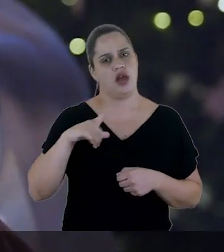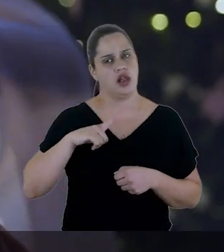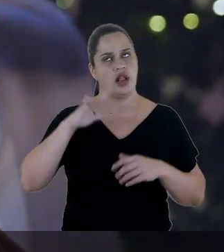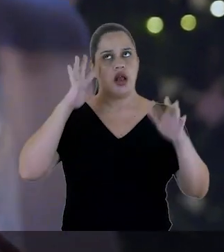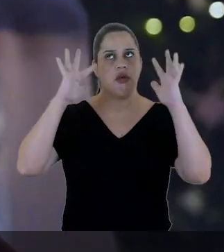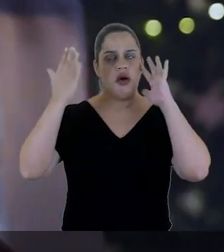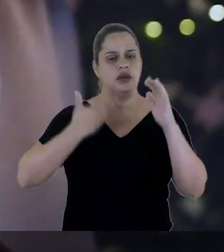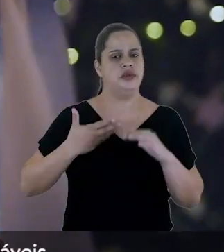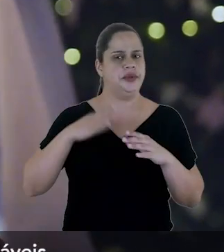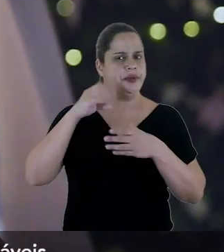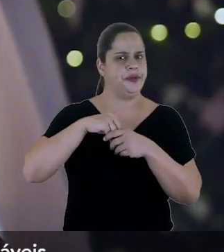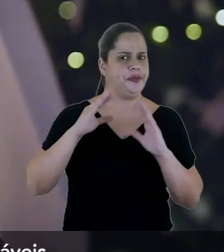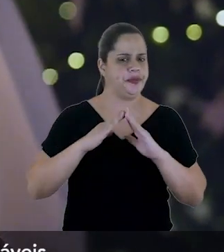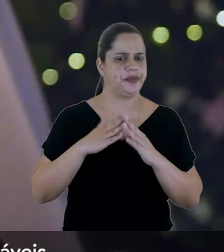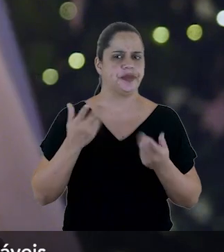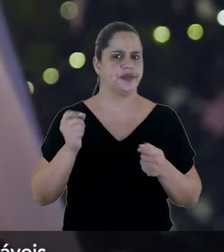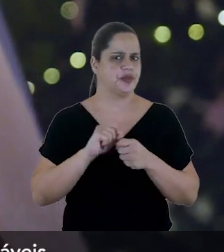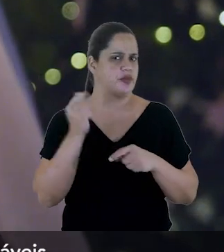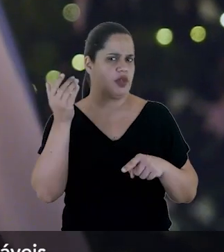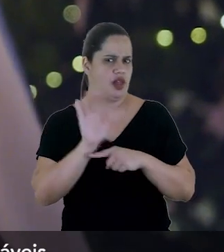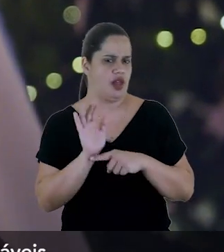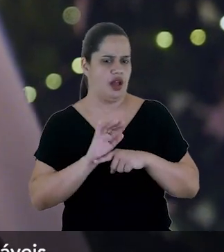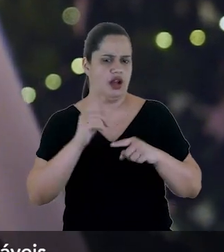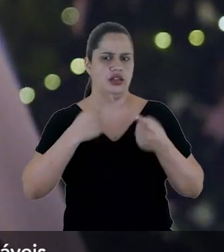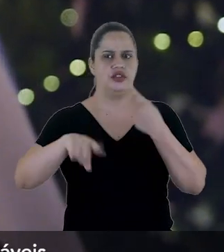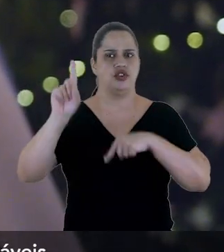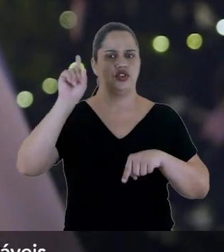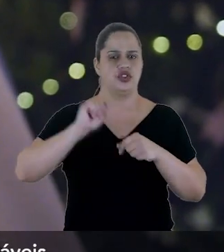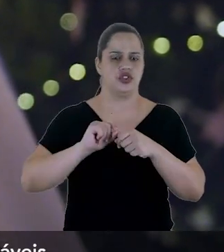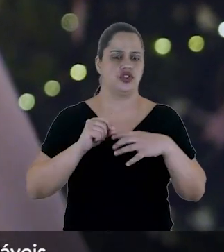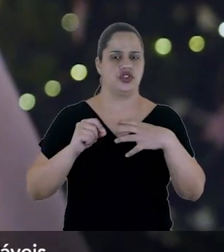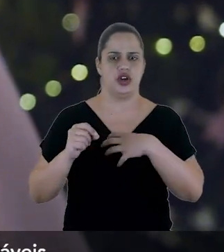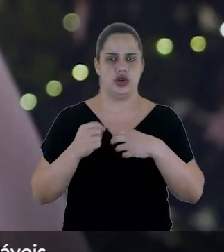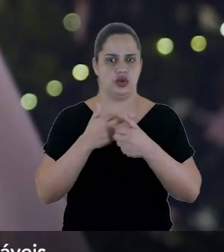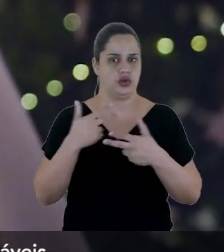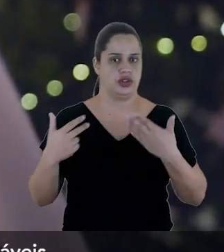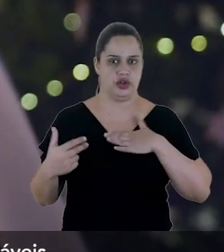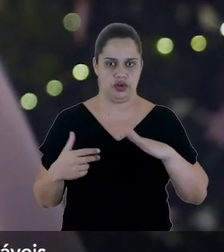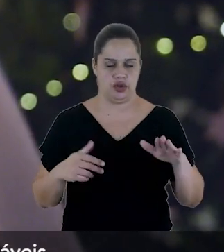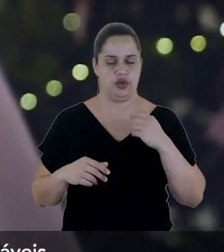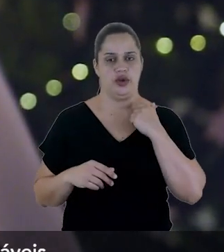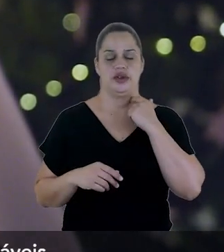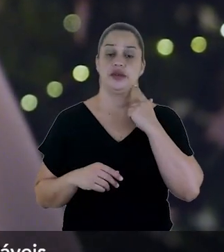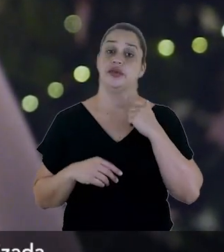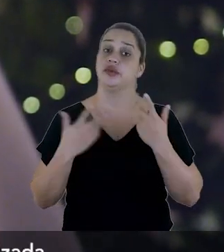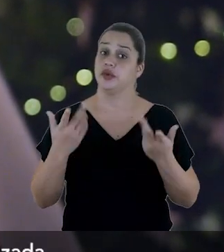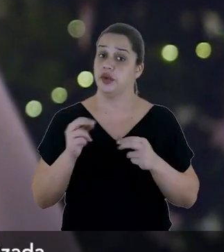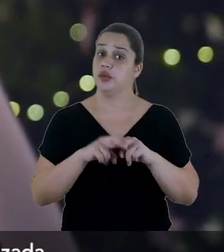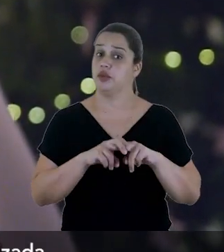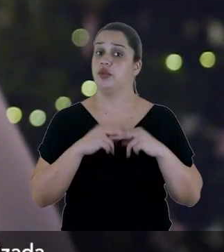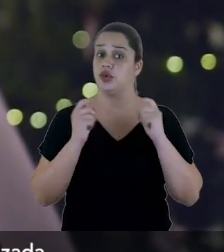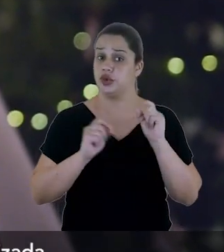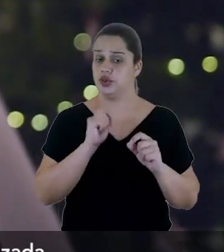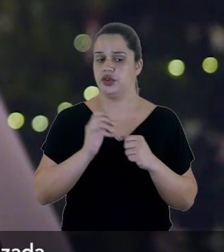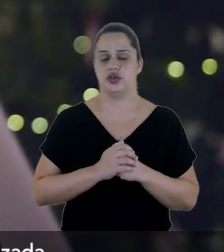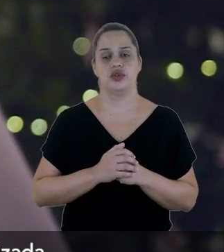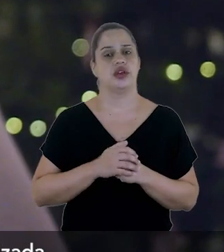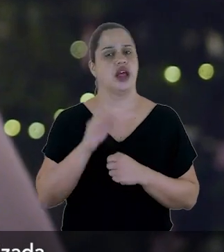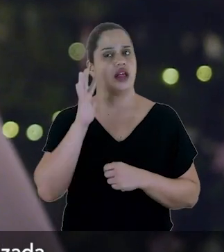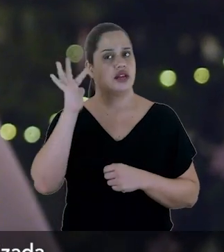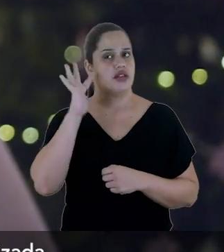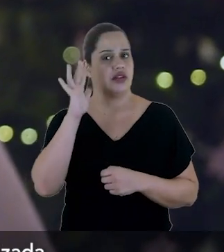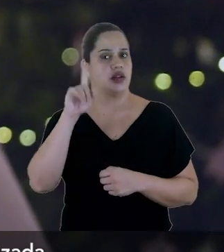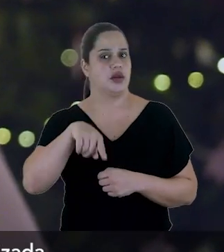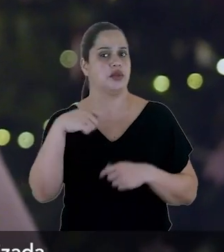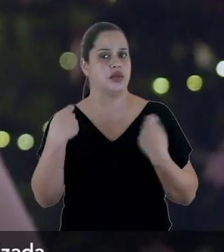amigo imaginário que possa ajudá-la a superar situações desagradáveis. Por essa razão, essa